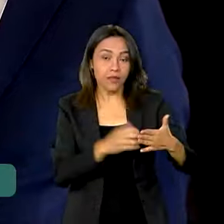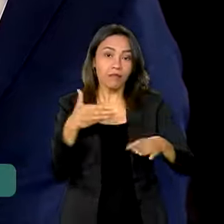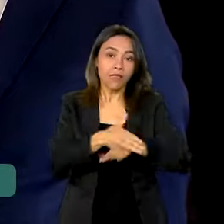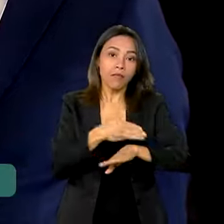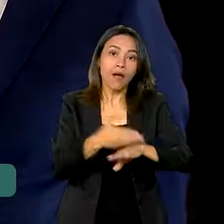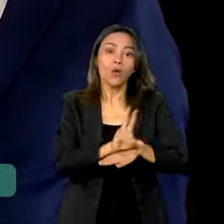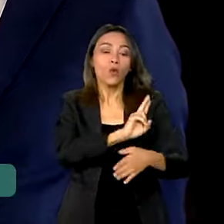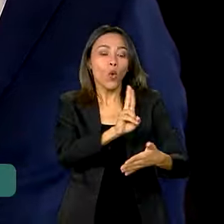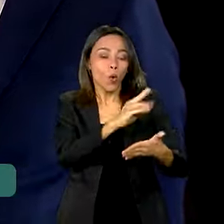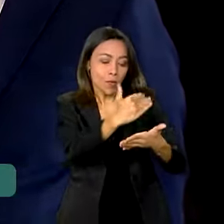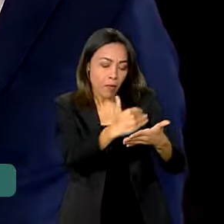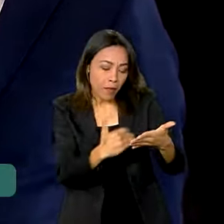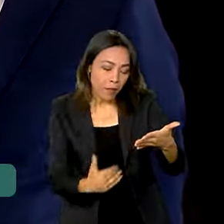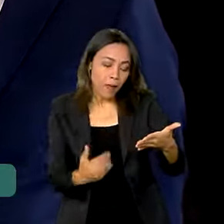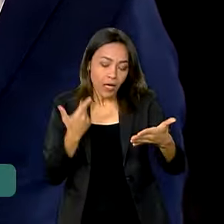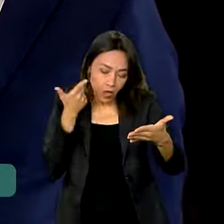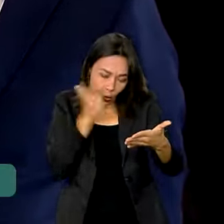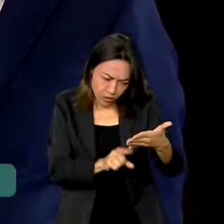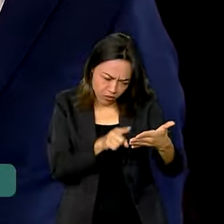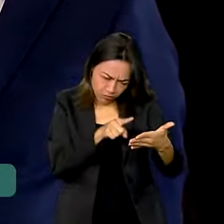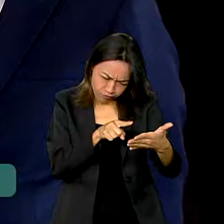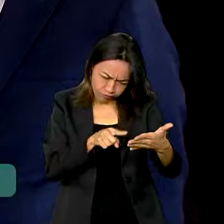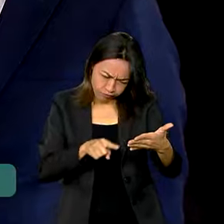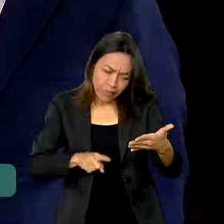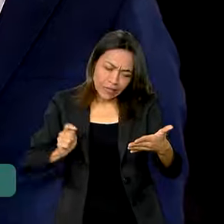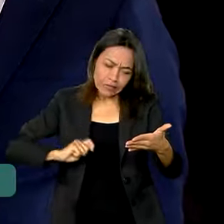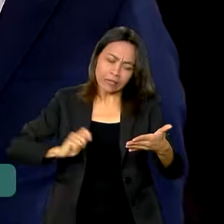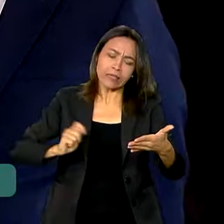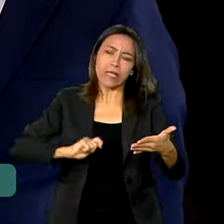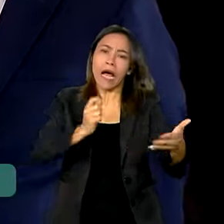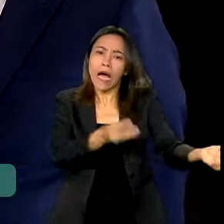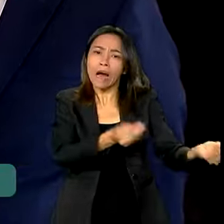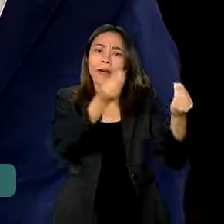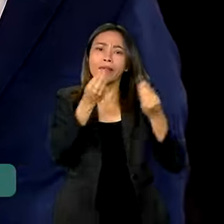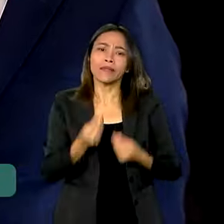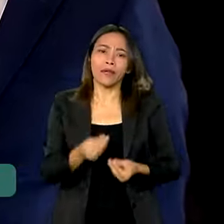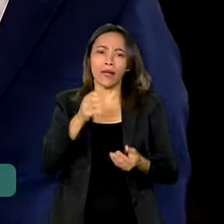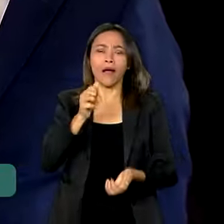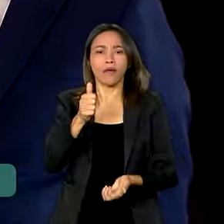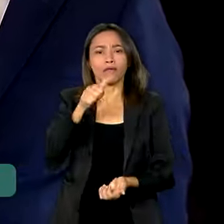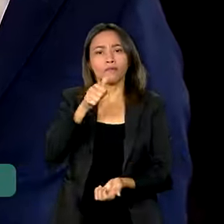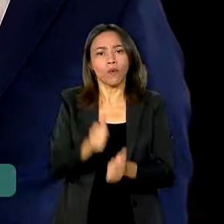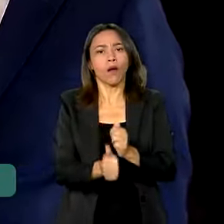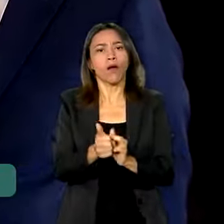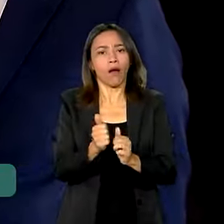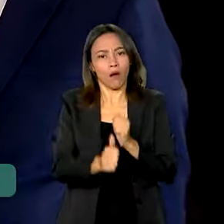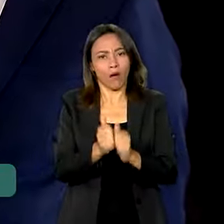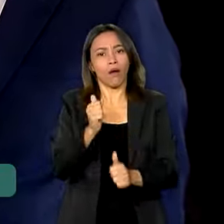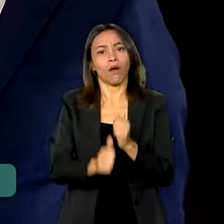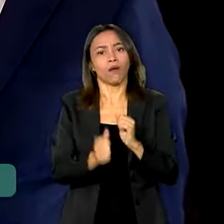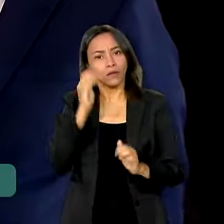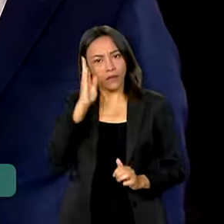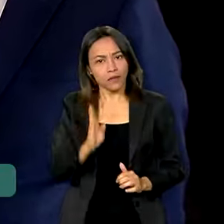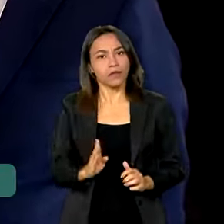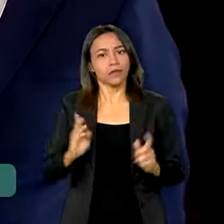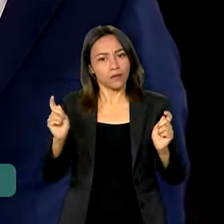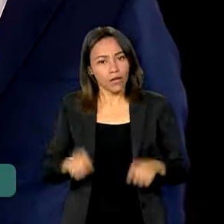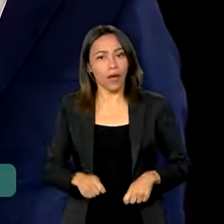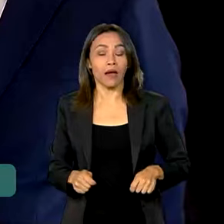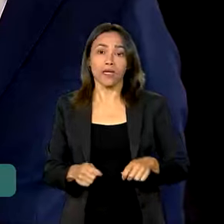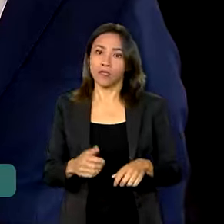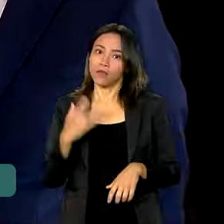venceram, elas têm capacidade de honrar esse compromisso. A gente não pode, de forma alguma,